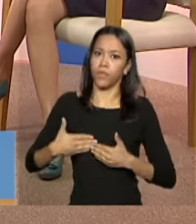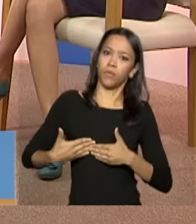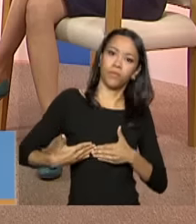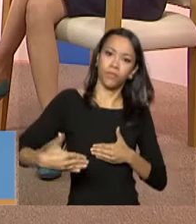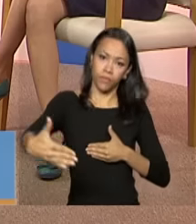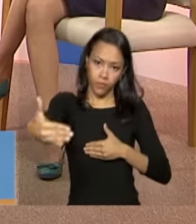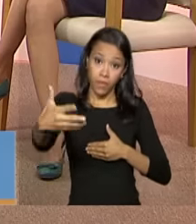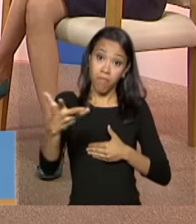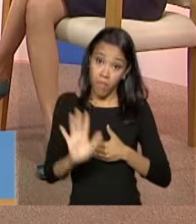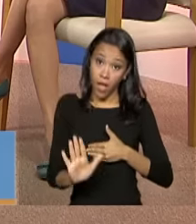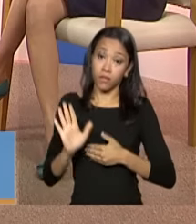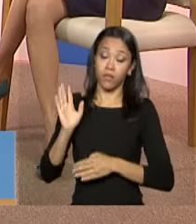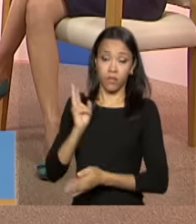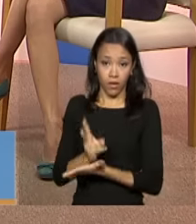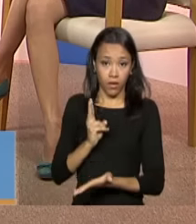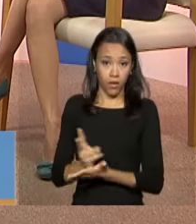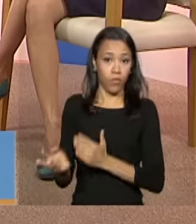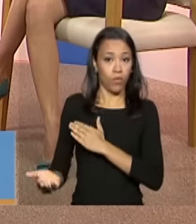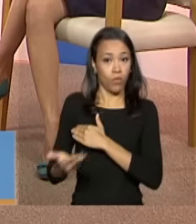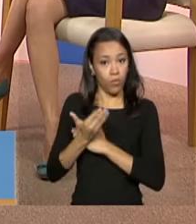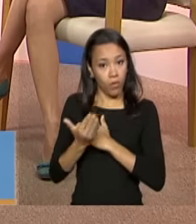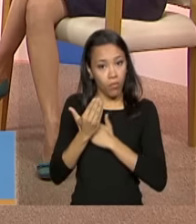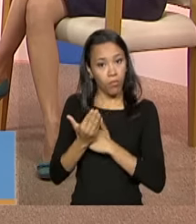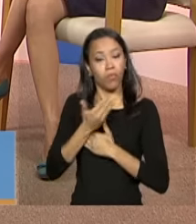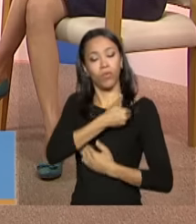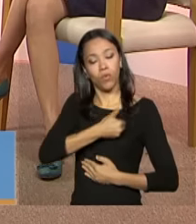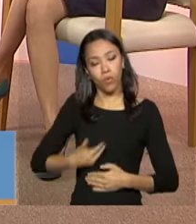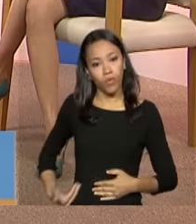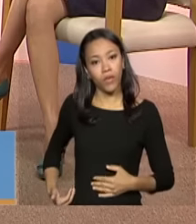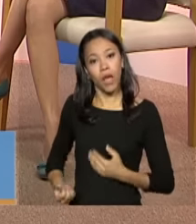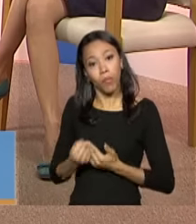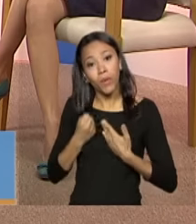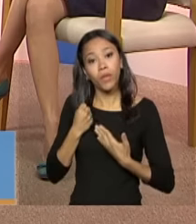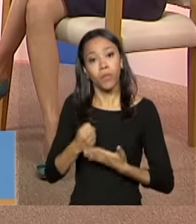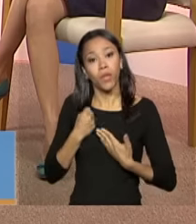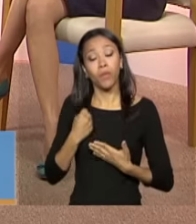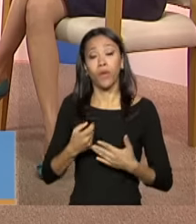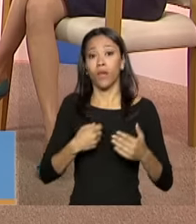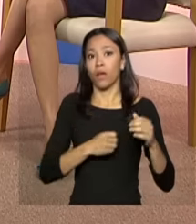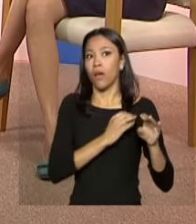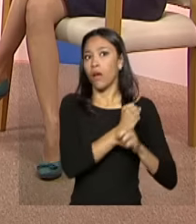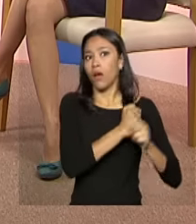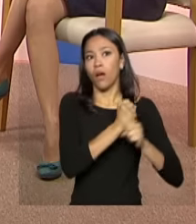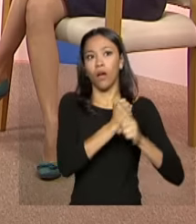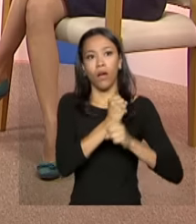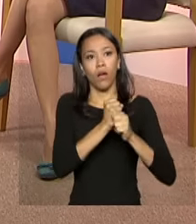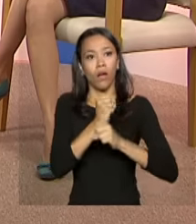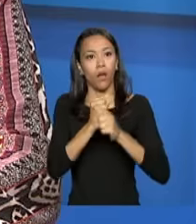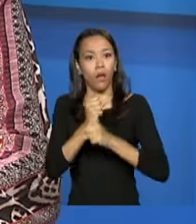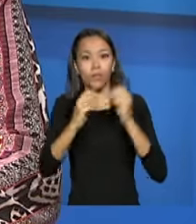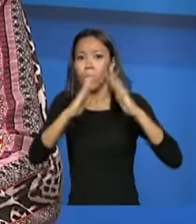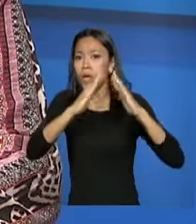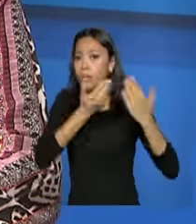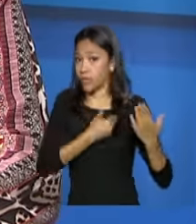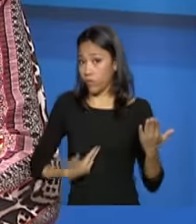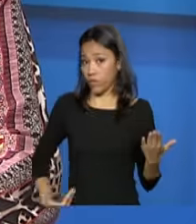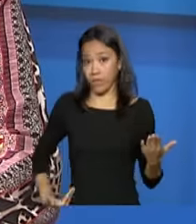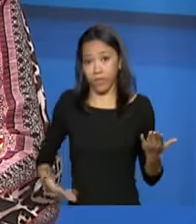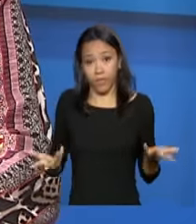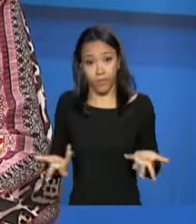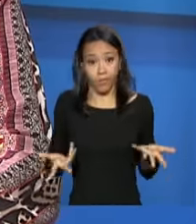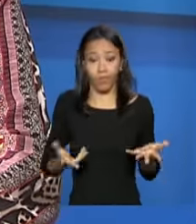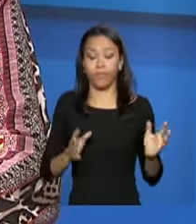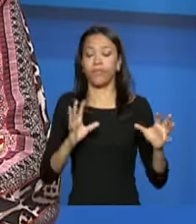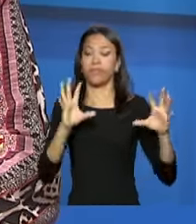responsabilidade do Estado, apoiando essa pessoa ainda, até porque passou anos em acolhimento. A república também